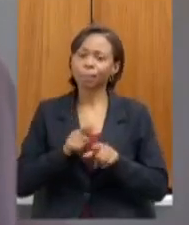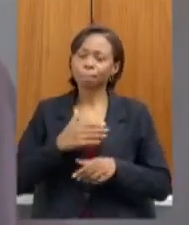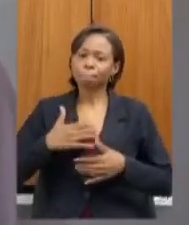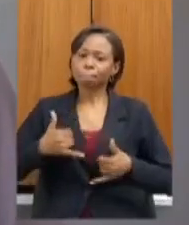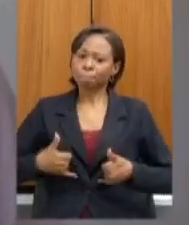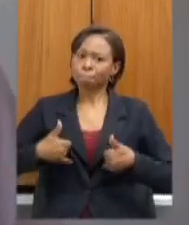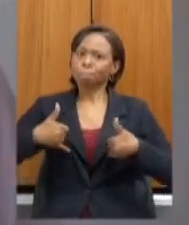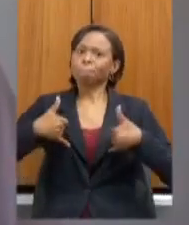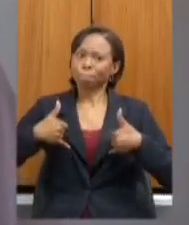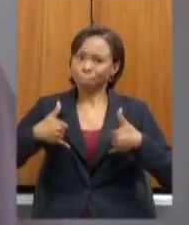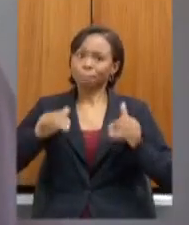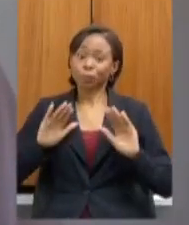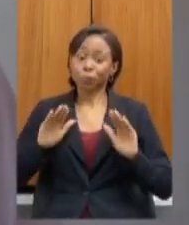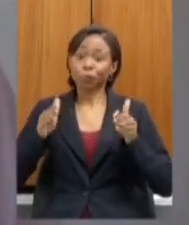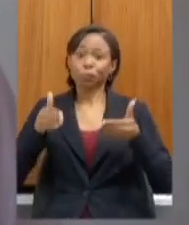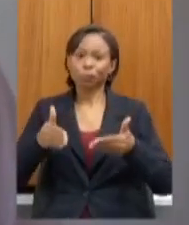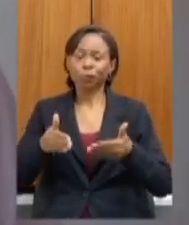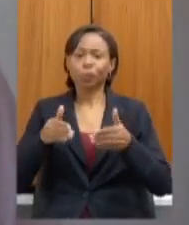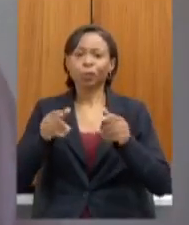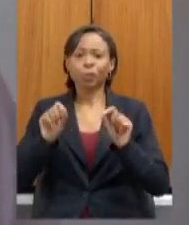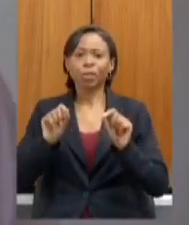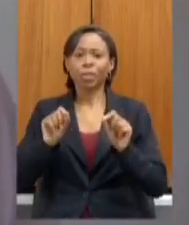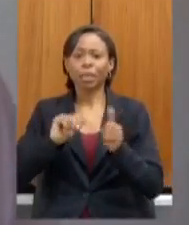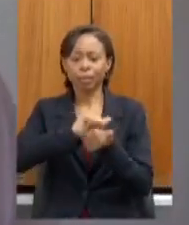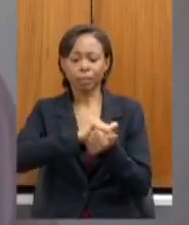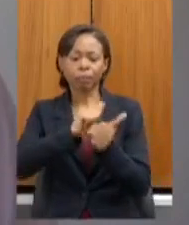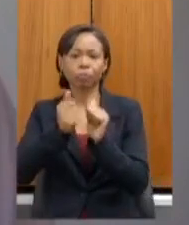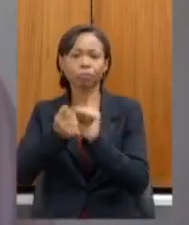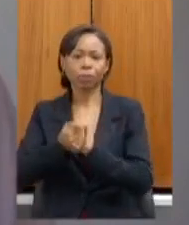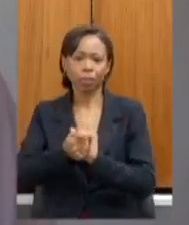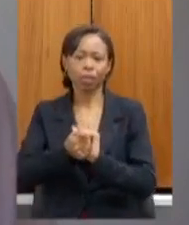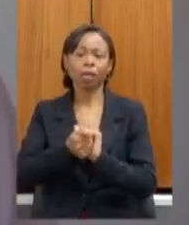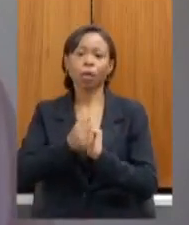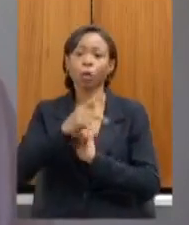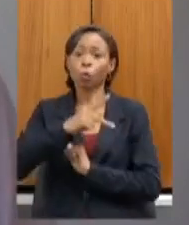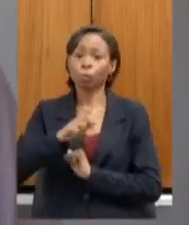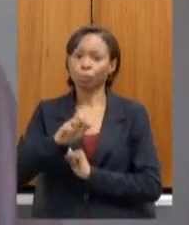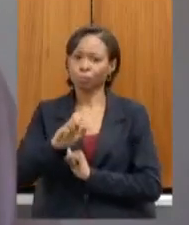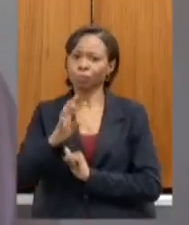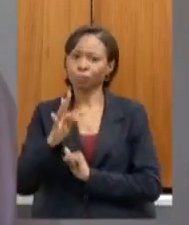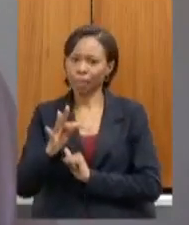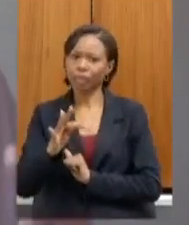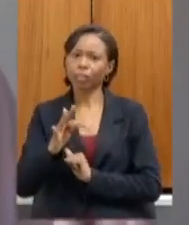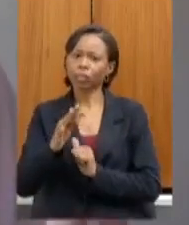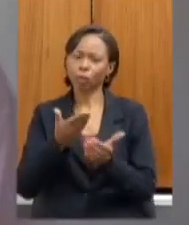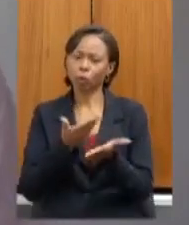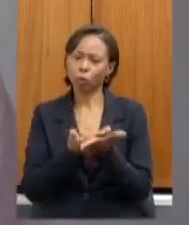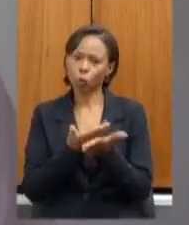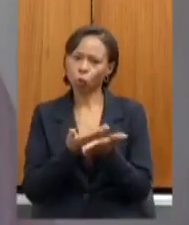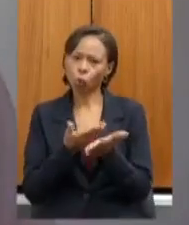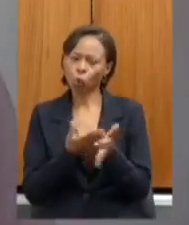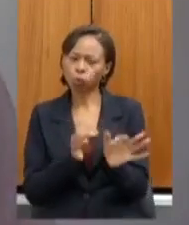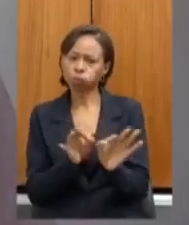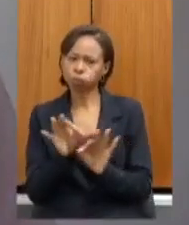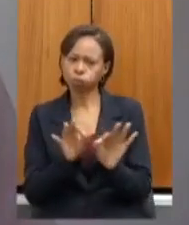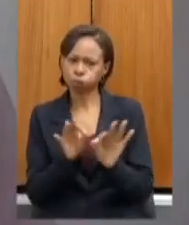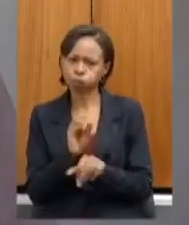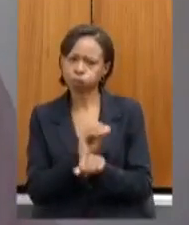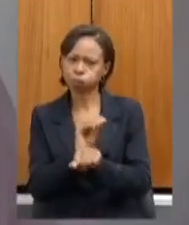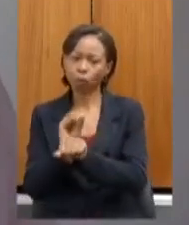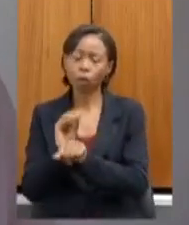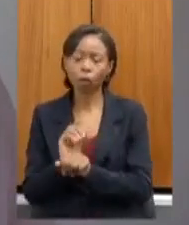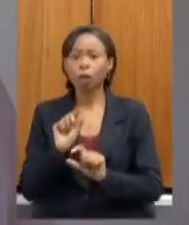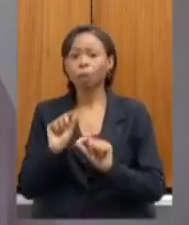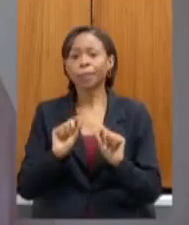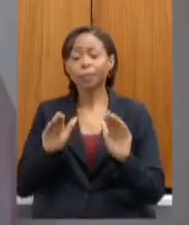tido em relação a adaptação dos planos de estudos doutorados a toda a situação das pessoas com